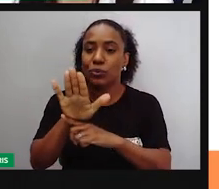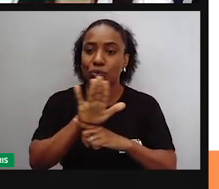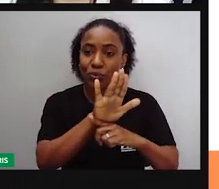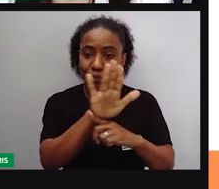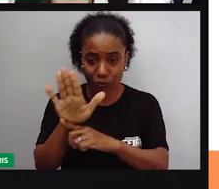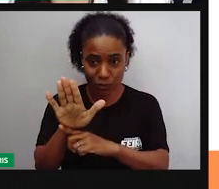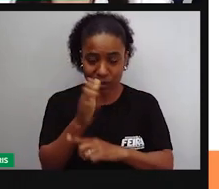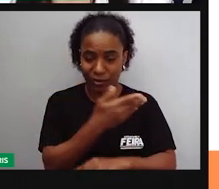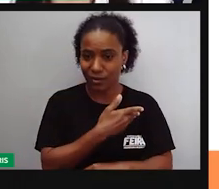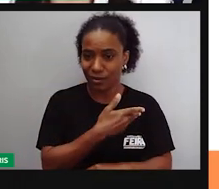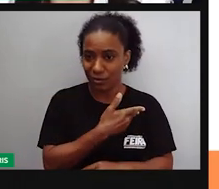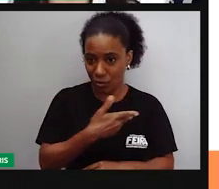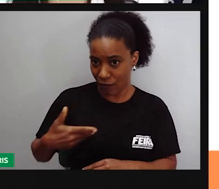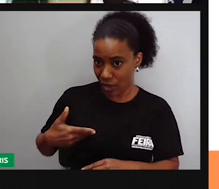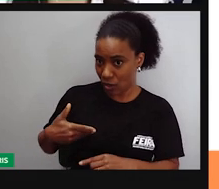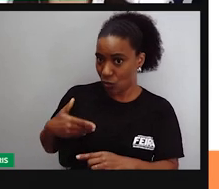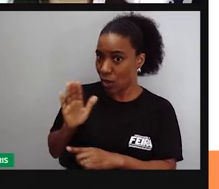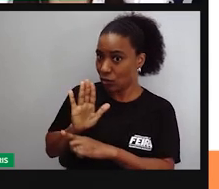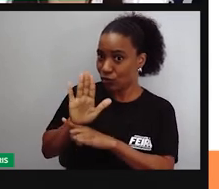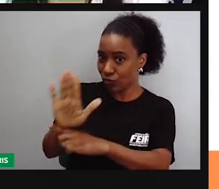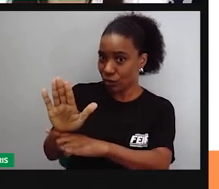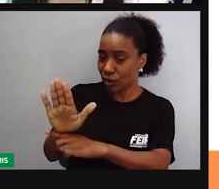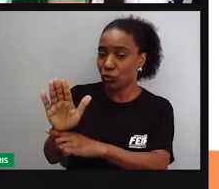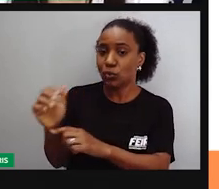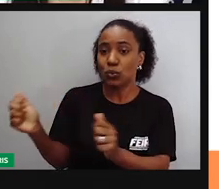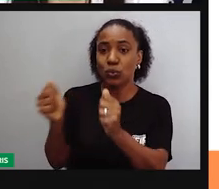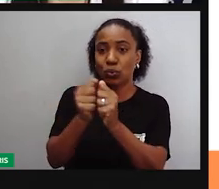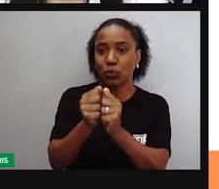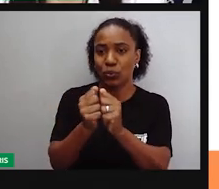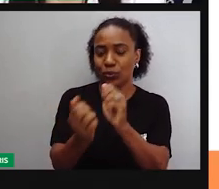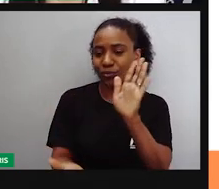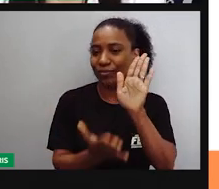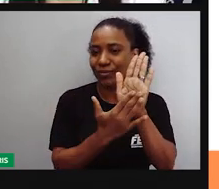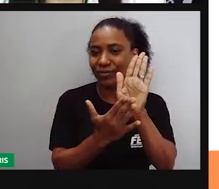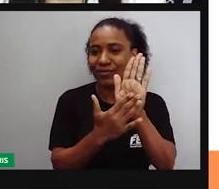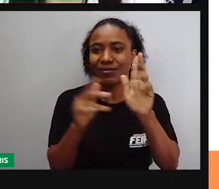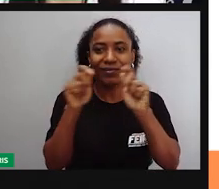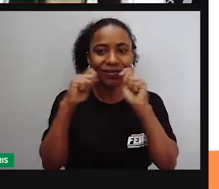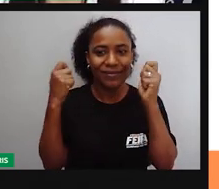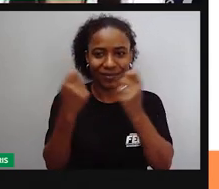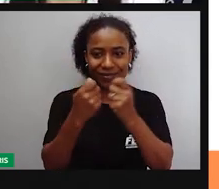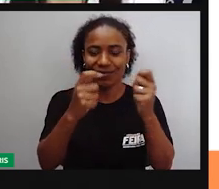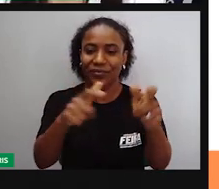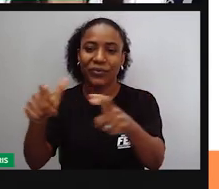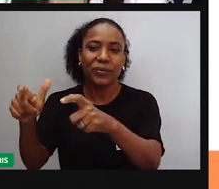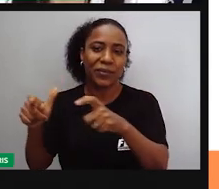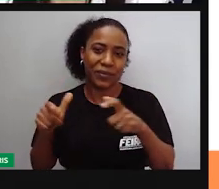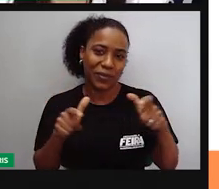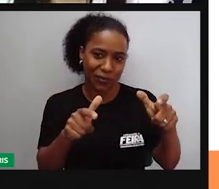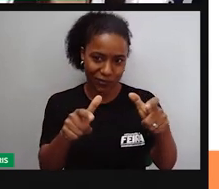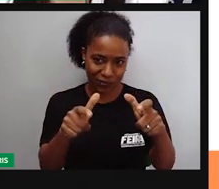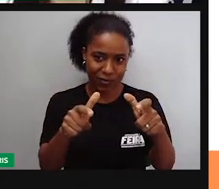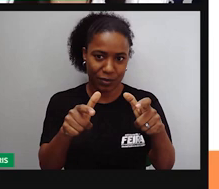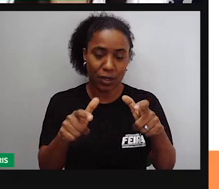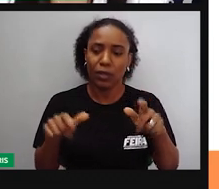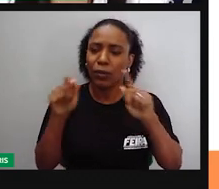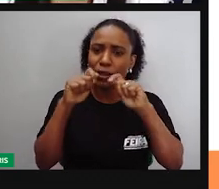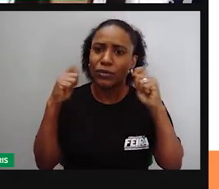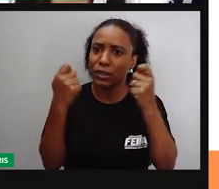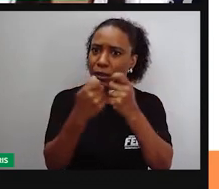público, né? E a população daquele lugar. Porque as associações vão ser os representantes